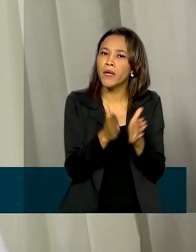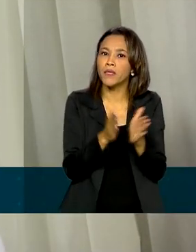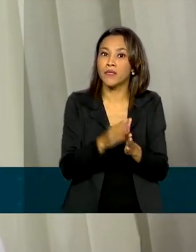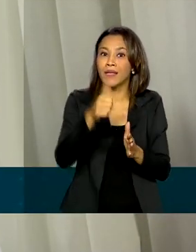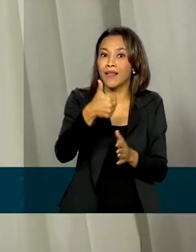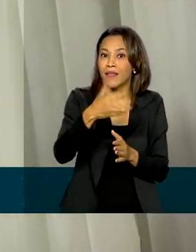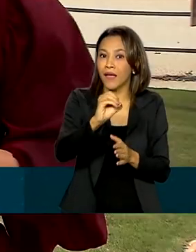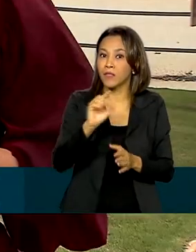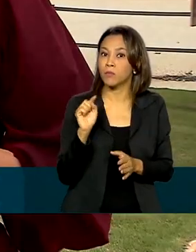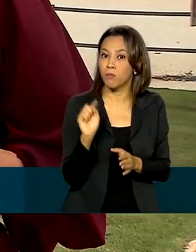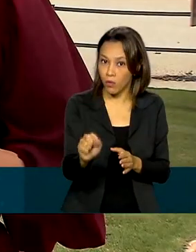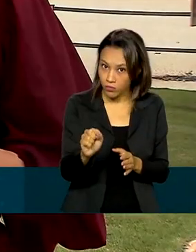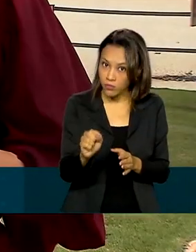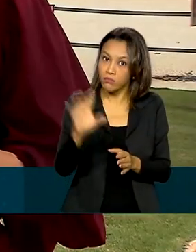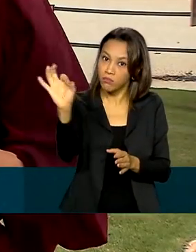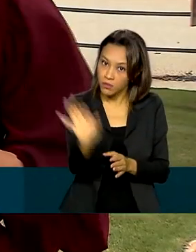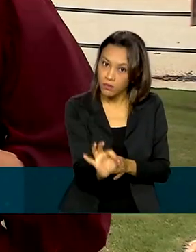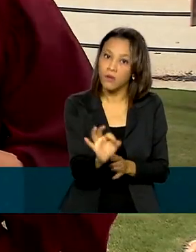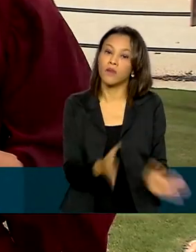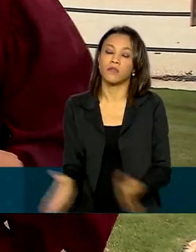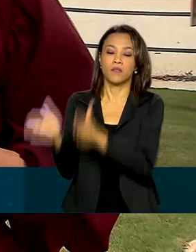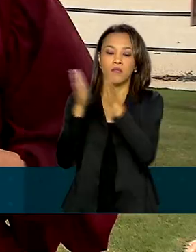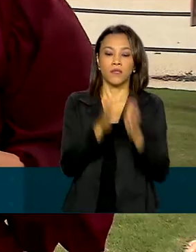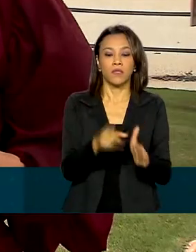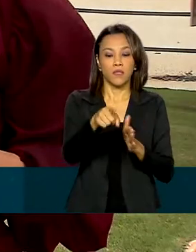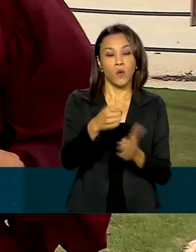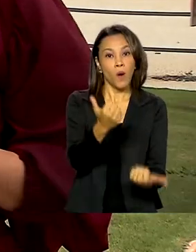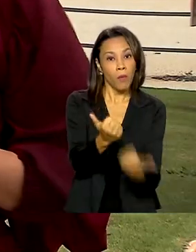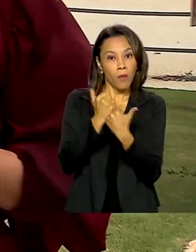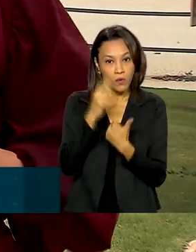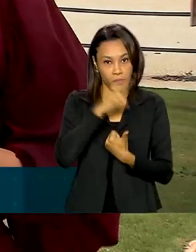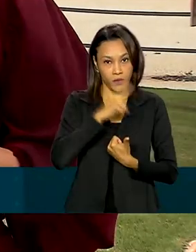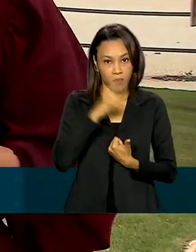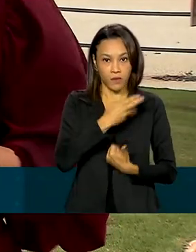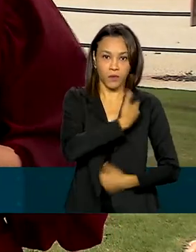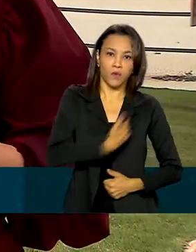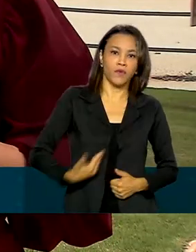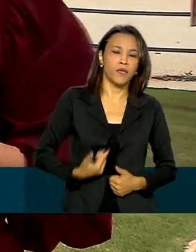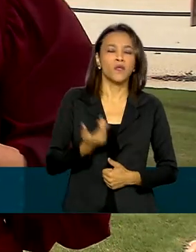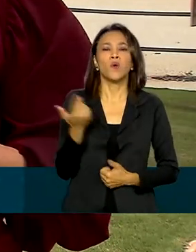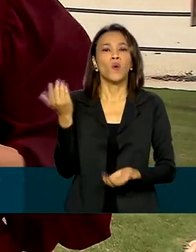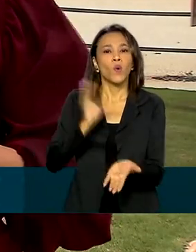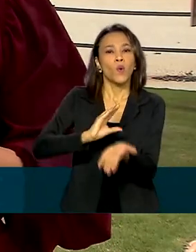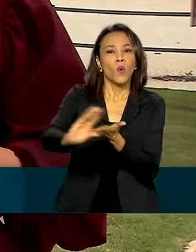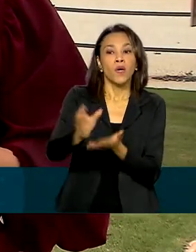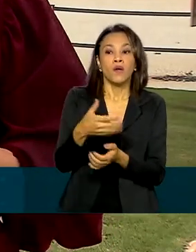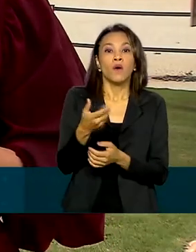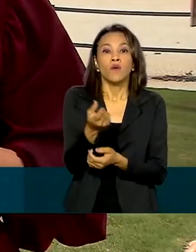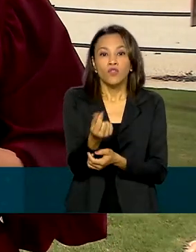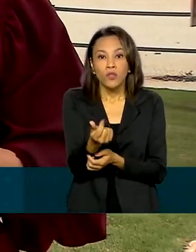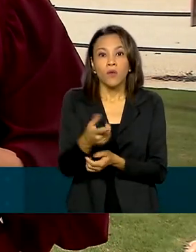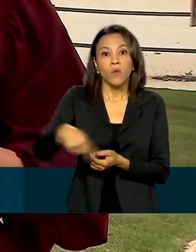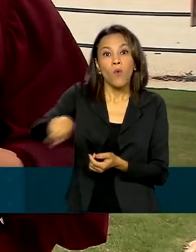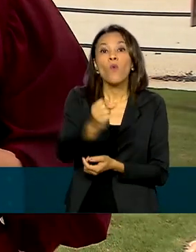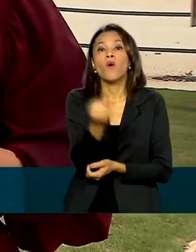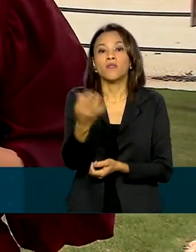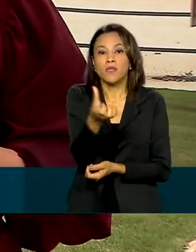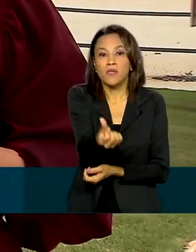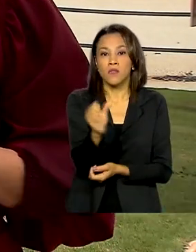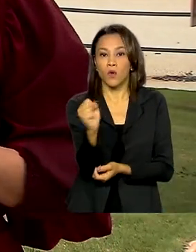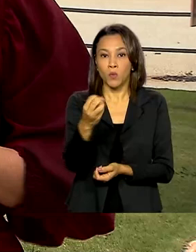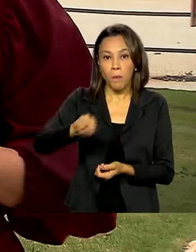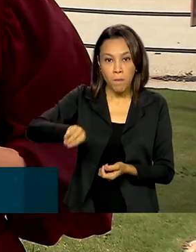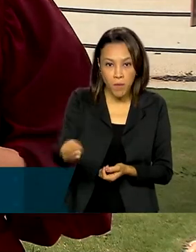pontos percentuais. O auxílio emergencial chegou diretamente a 68 milhões de brasileiros. De acordo com a área